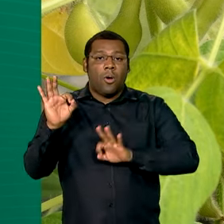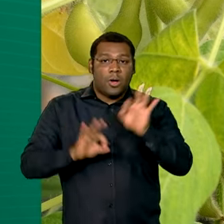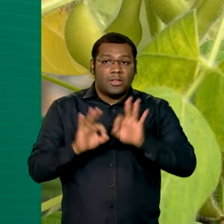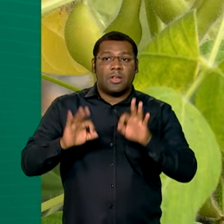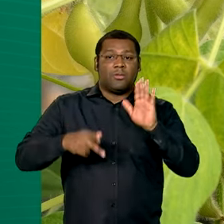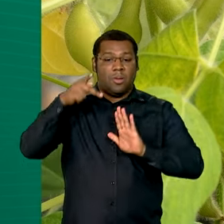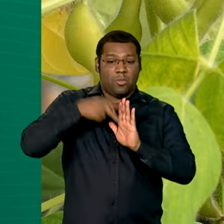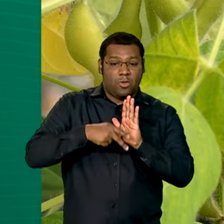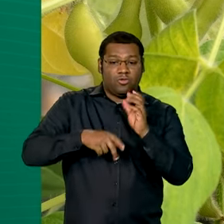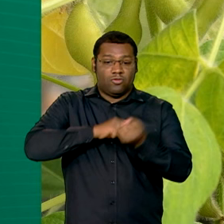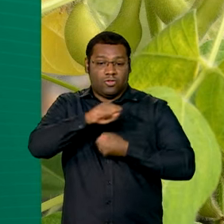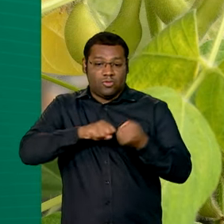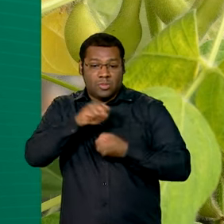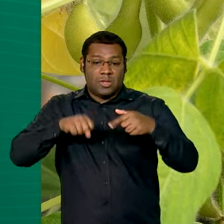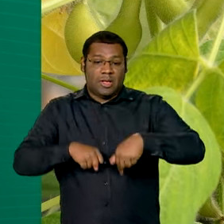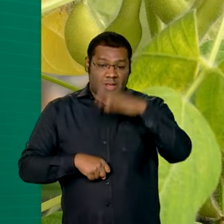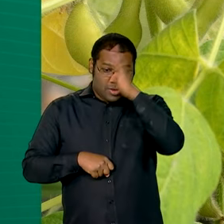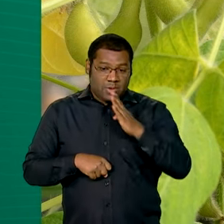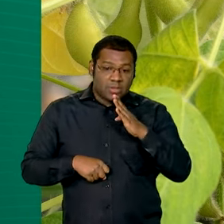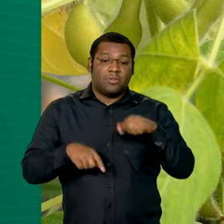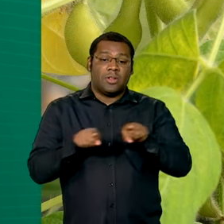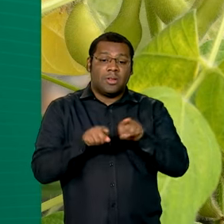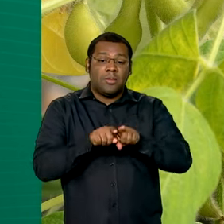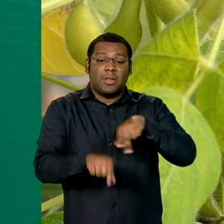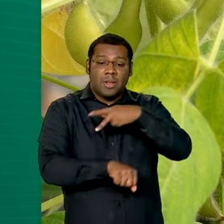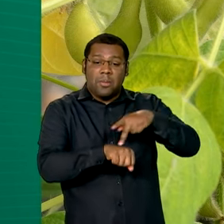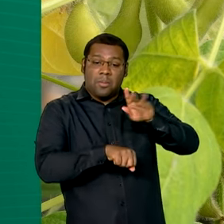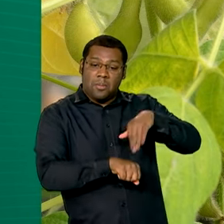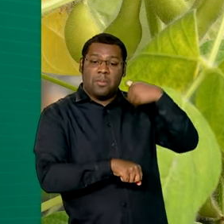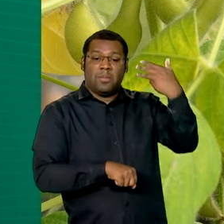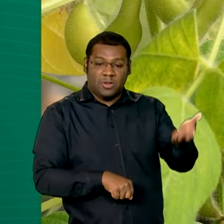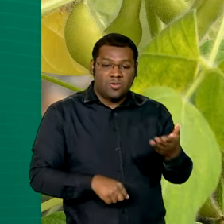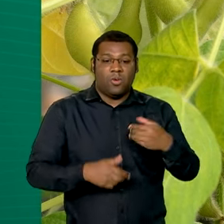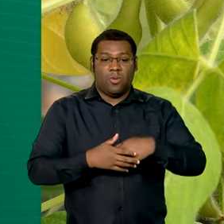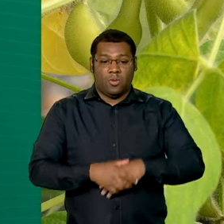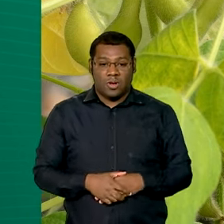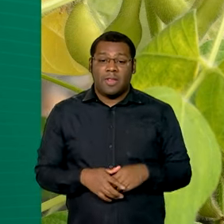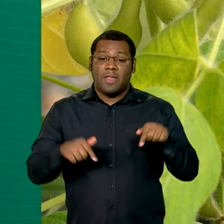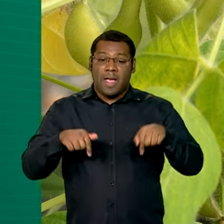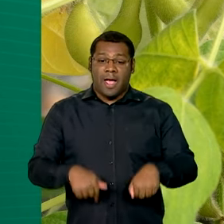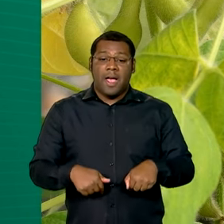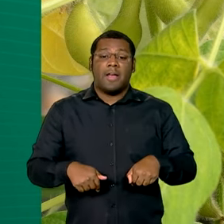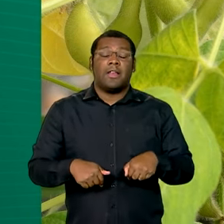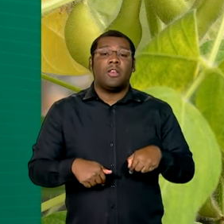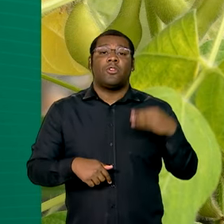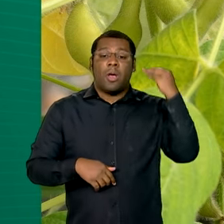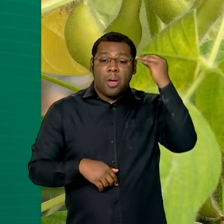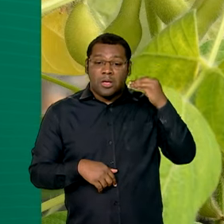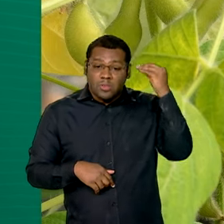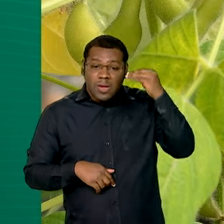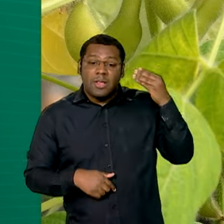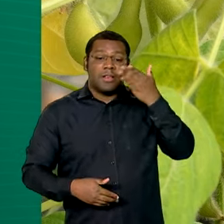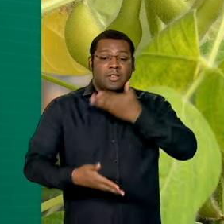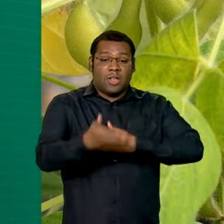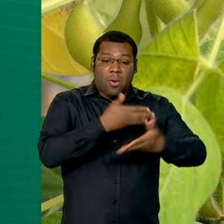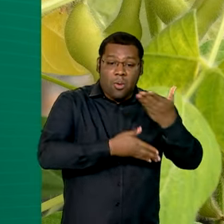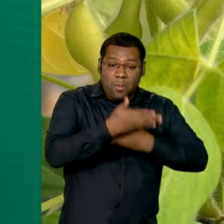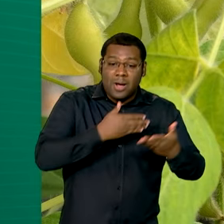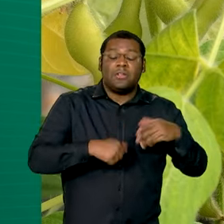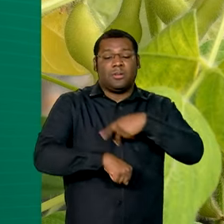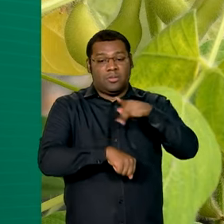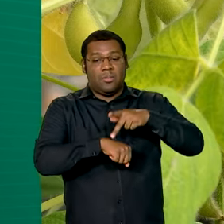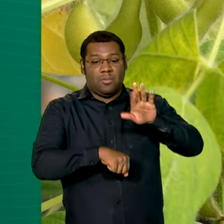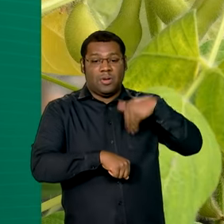sustentáveis no Brasil e em outros países em desenvolvimento e o intercâmbio de experiências e de pesquisadores, um